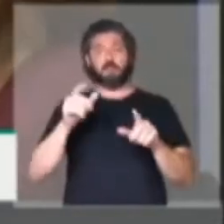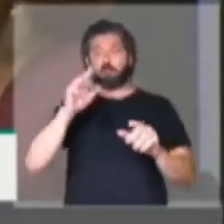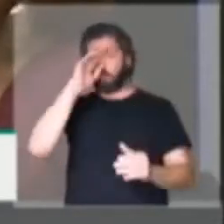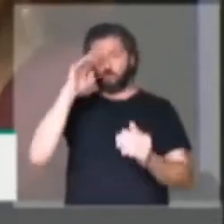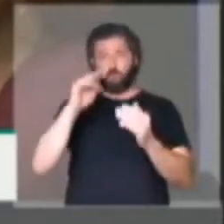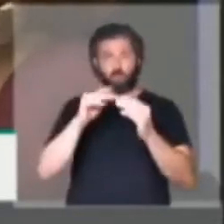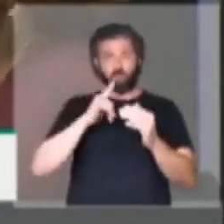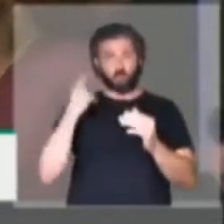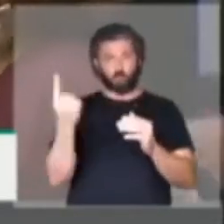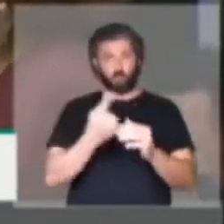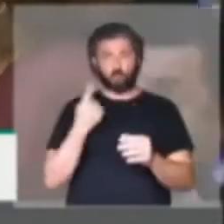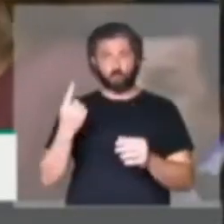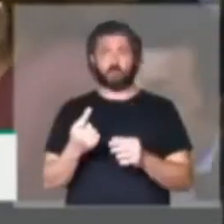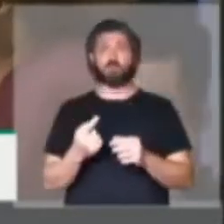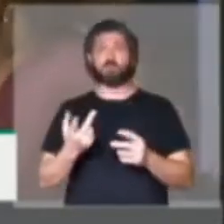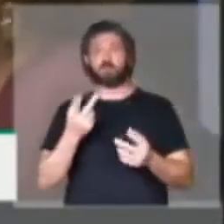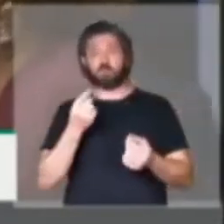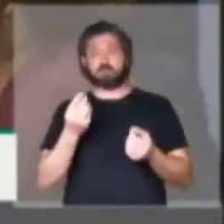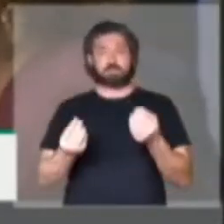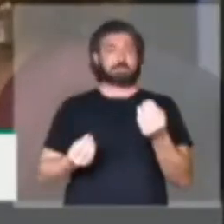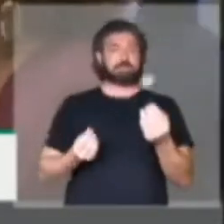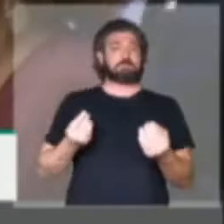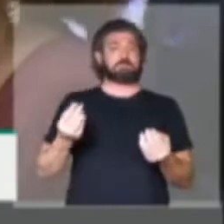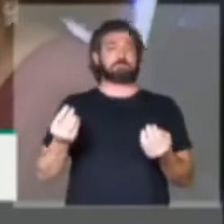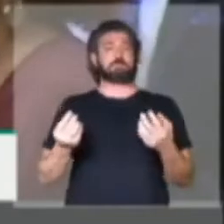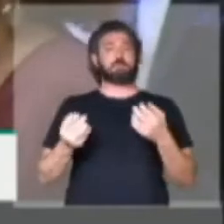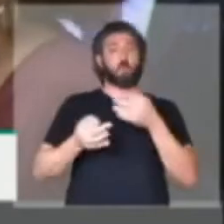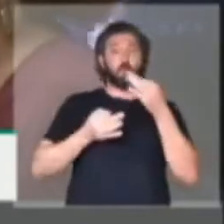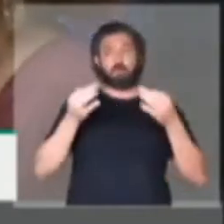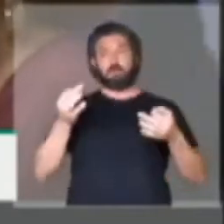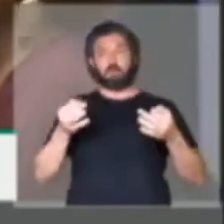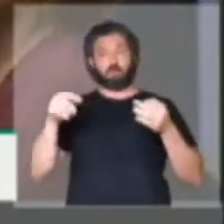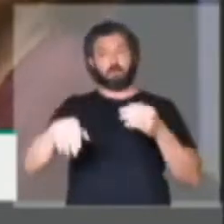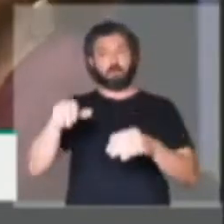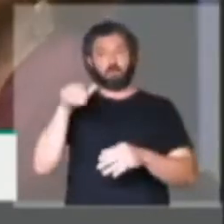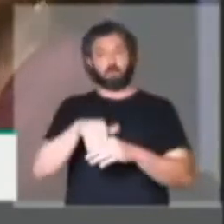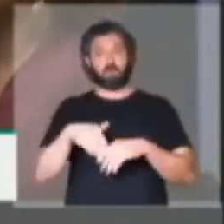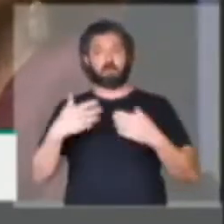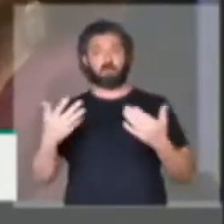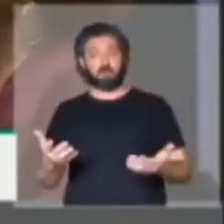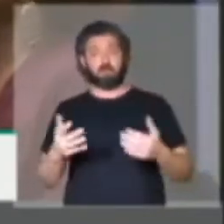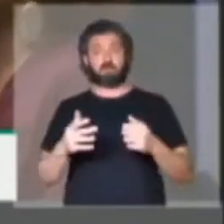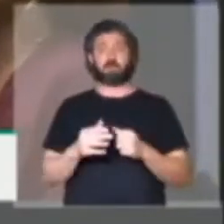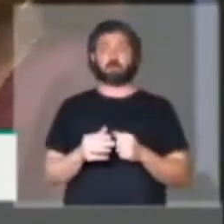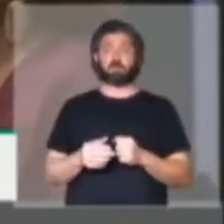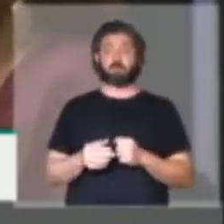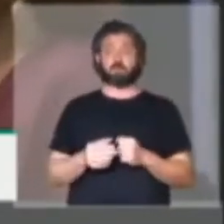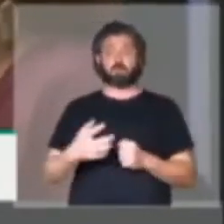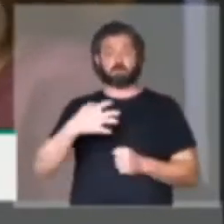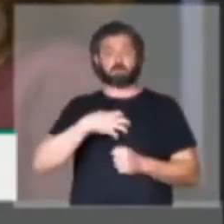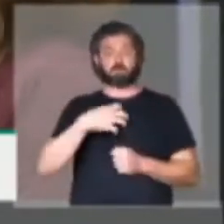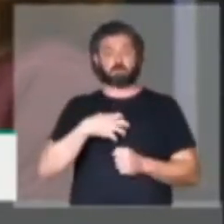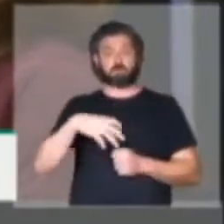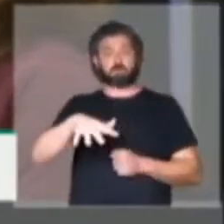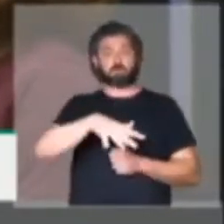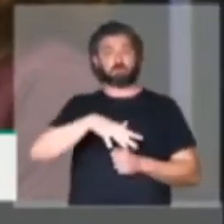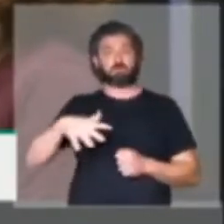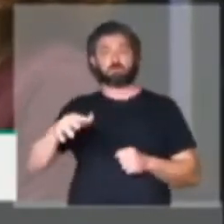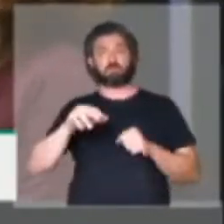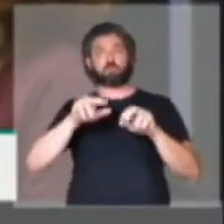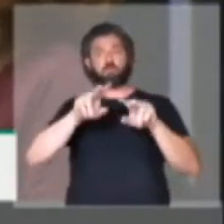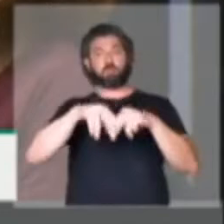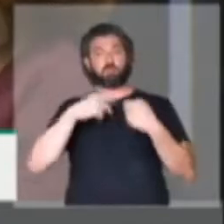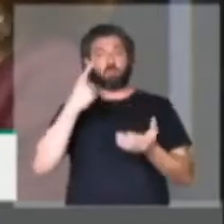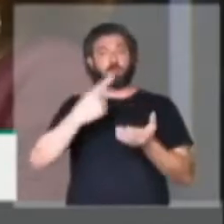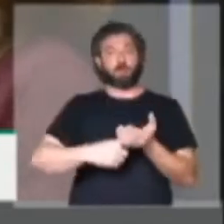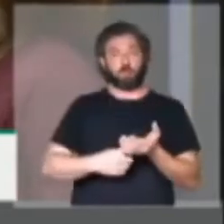consenso. O plenário ficou dividido aqui nessa votação e ficou um certo clima aqui em relação